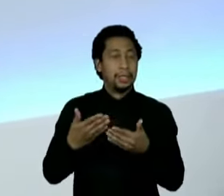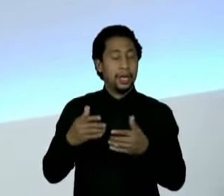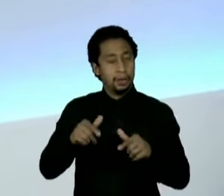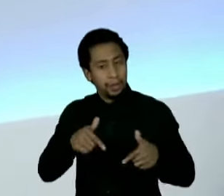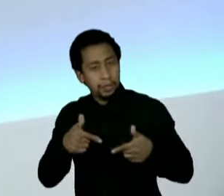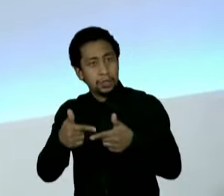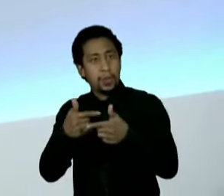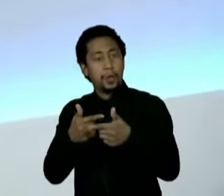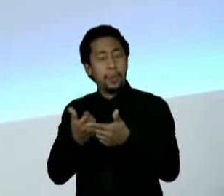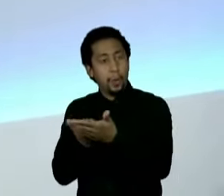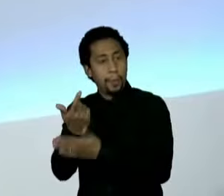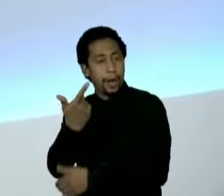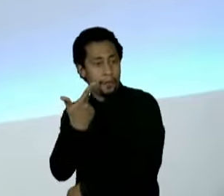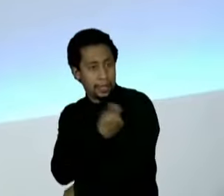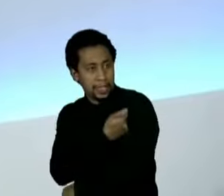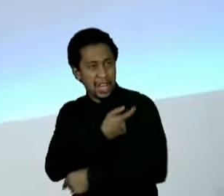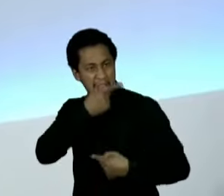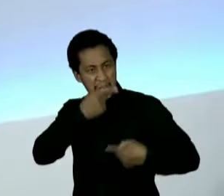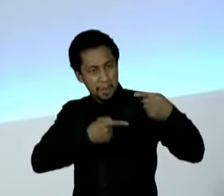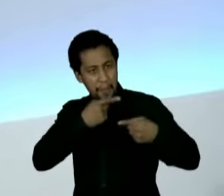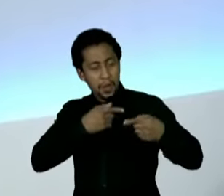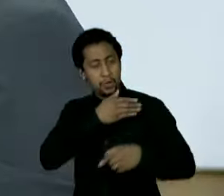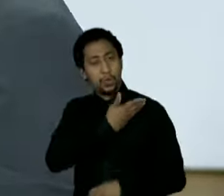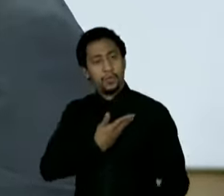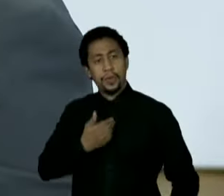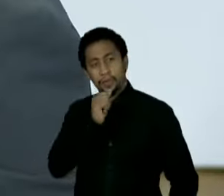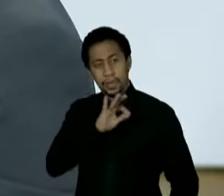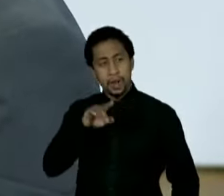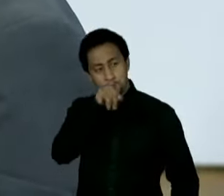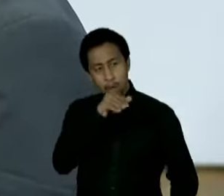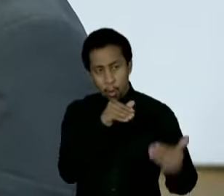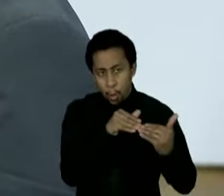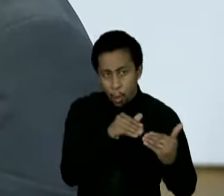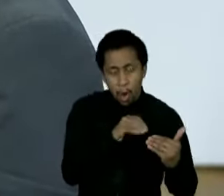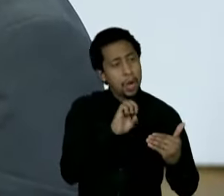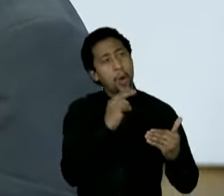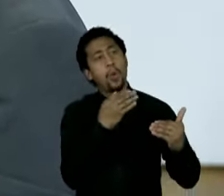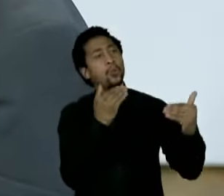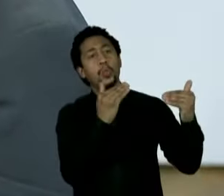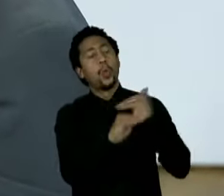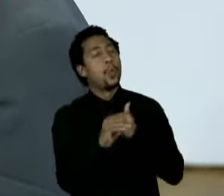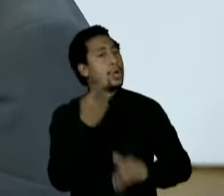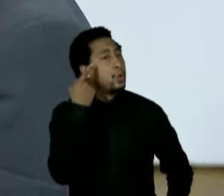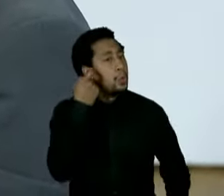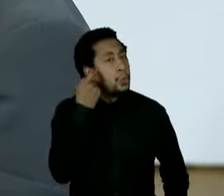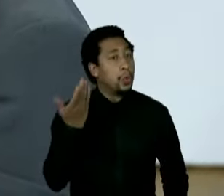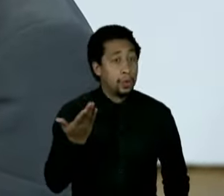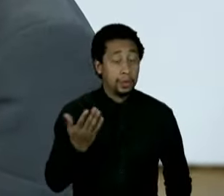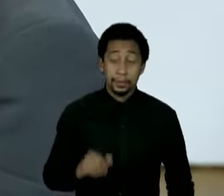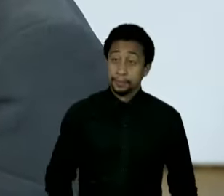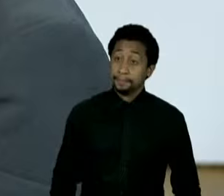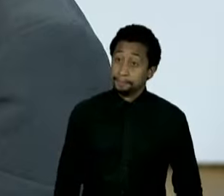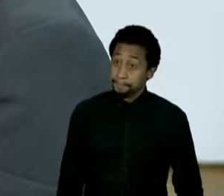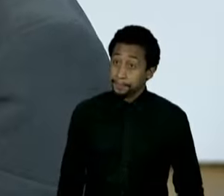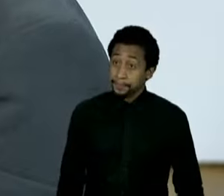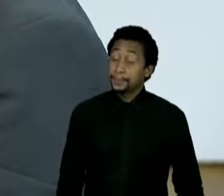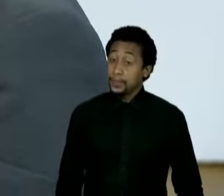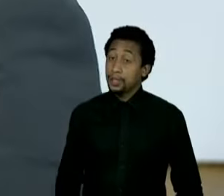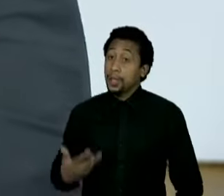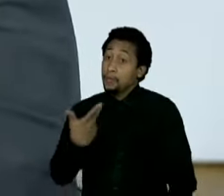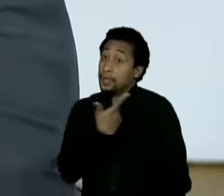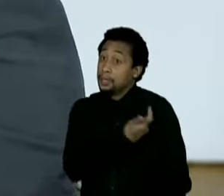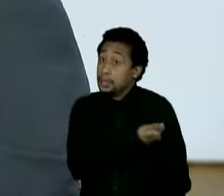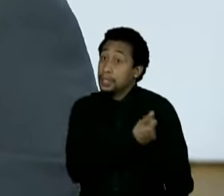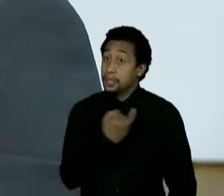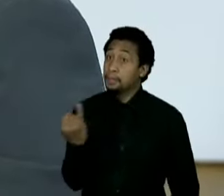os embates com o governo federal, o você concorda ou o que você não concorda? Eu acho que talvez a vacina, é claro que é um acerto, é importante, mas